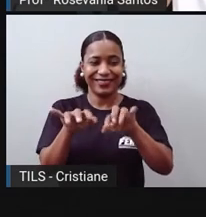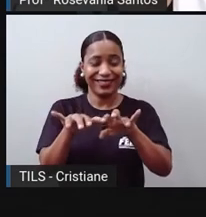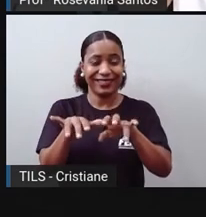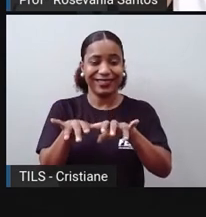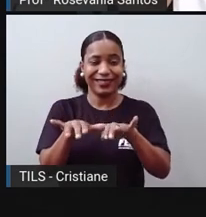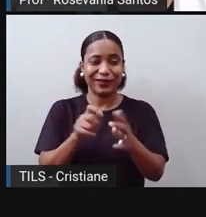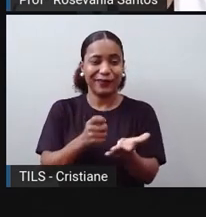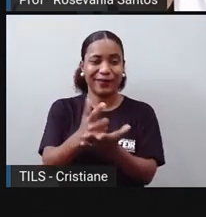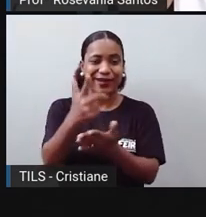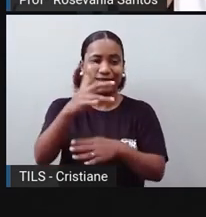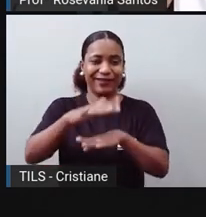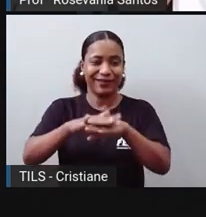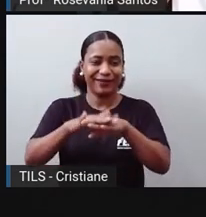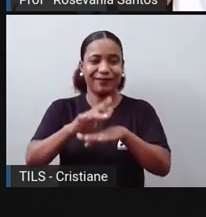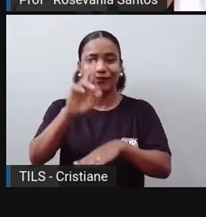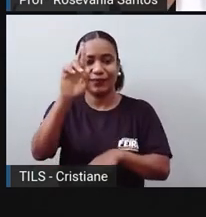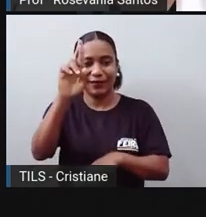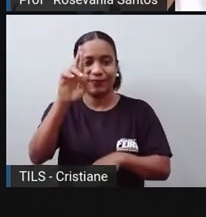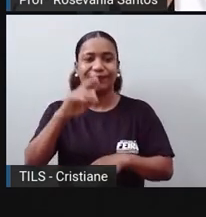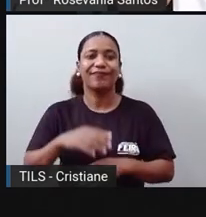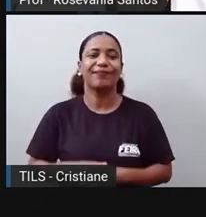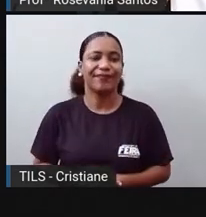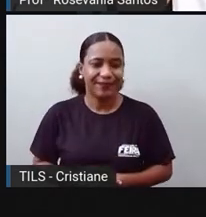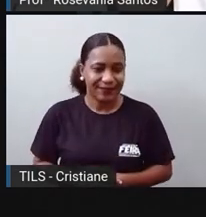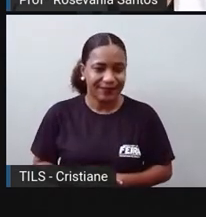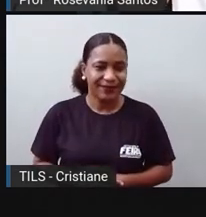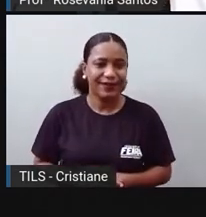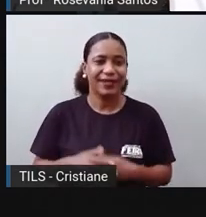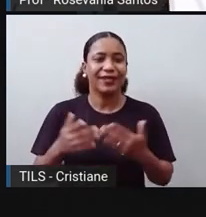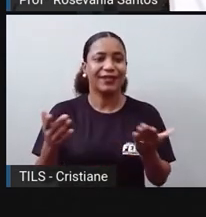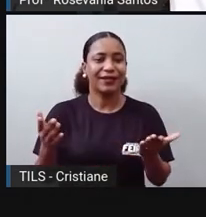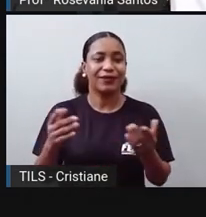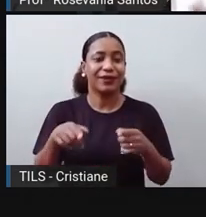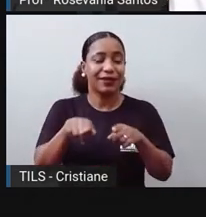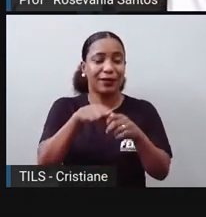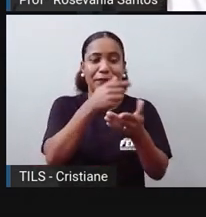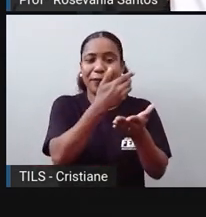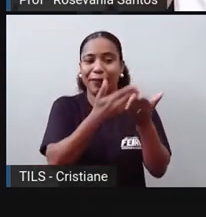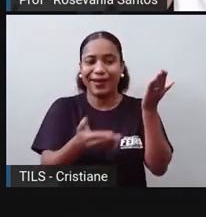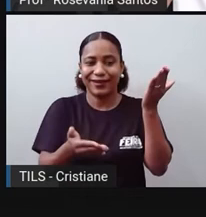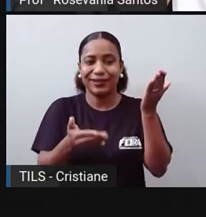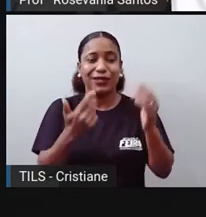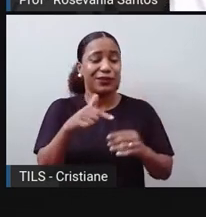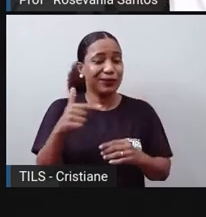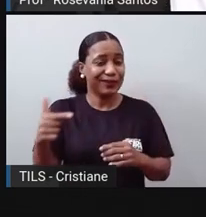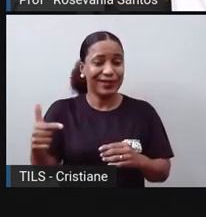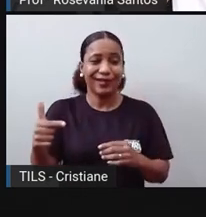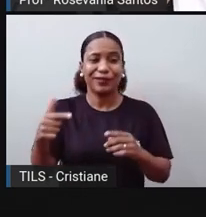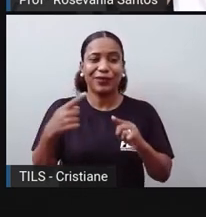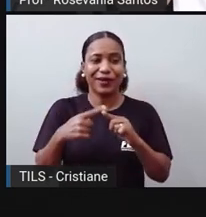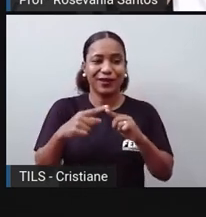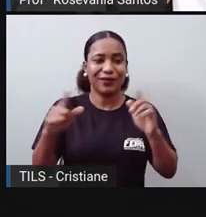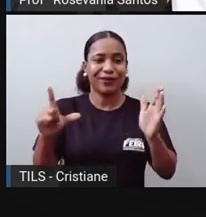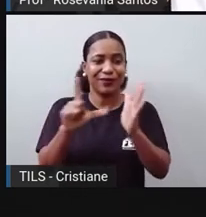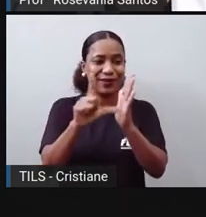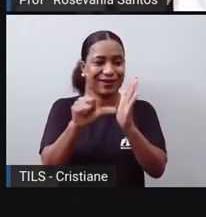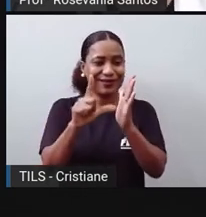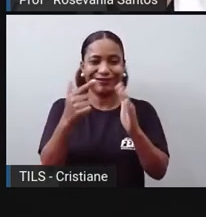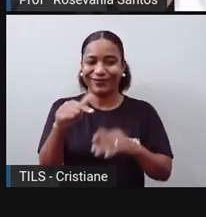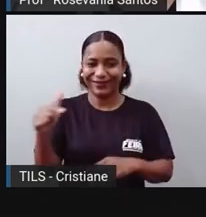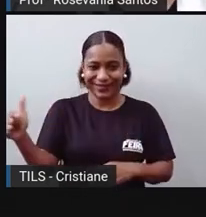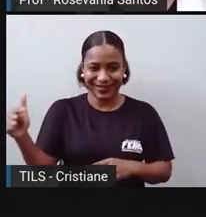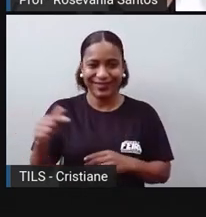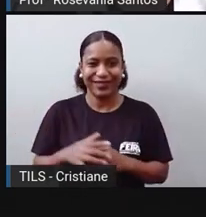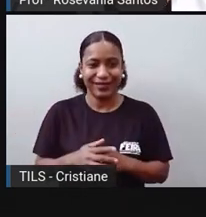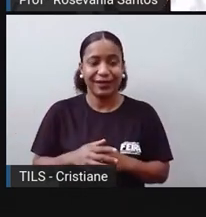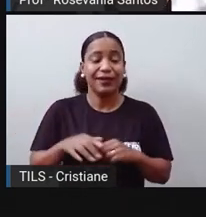coisas, o mobiliário, não perde a mercadoria, até porque elas não têm o espaço físico em si, melhorou a dinâmica global,